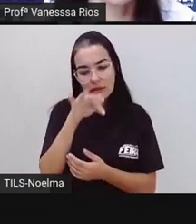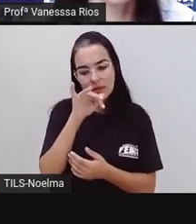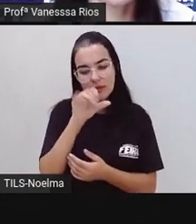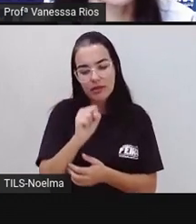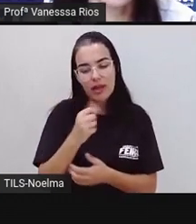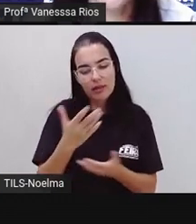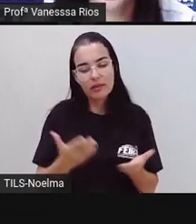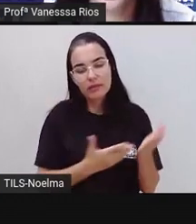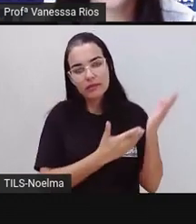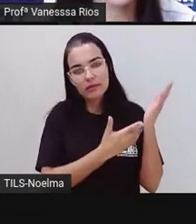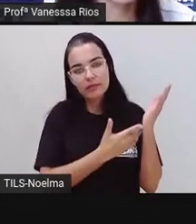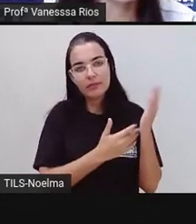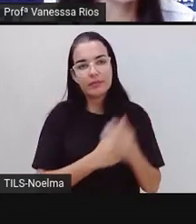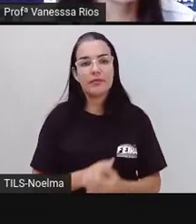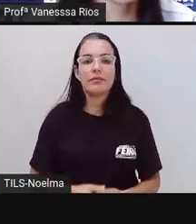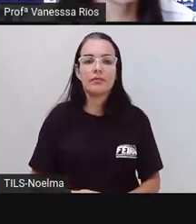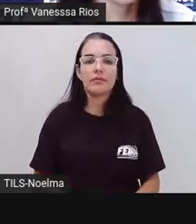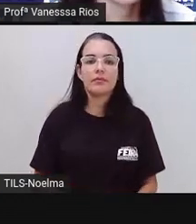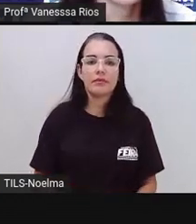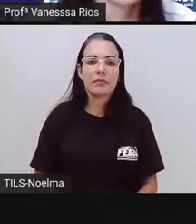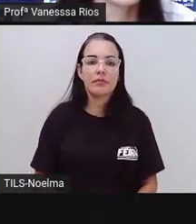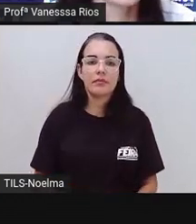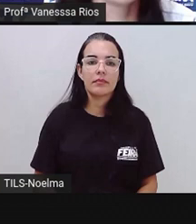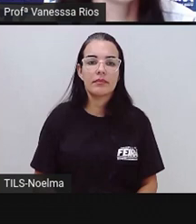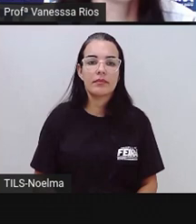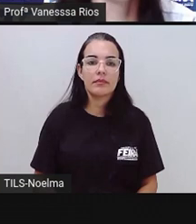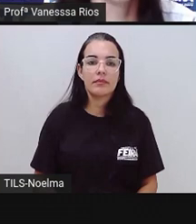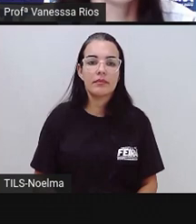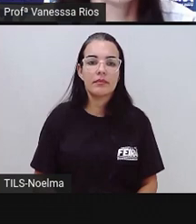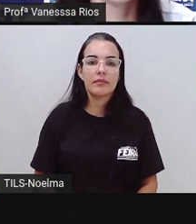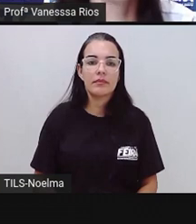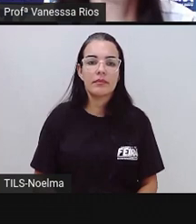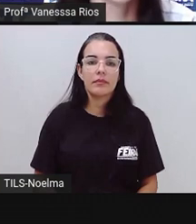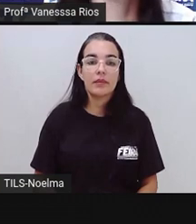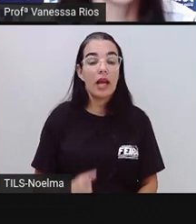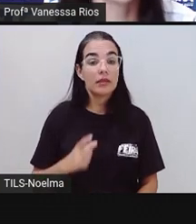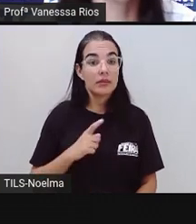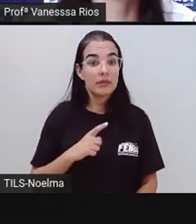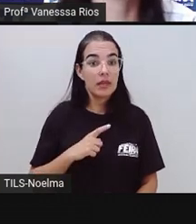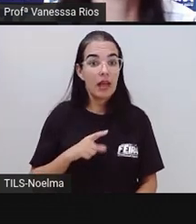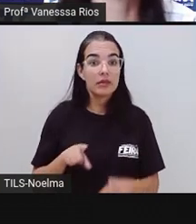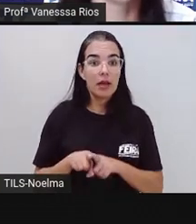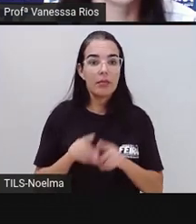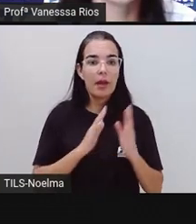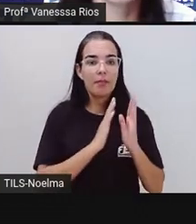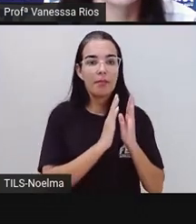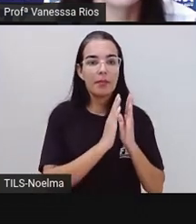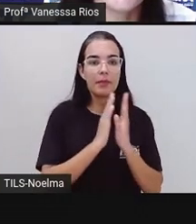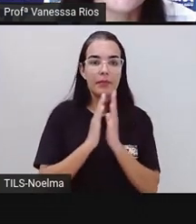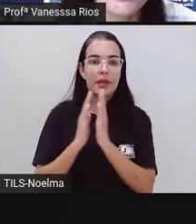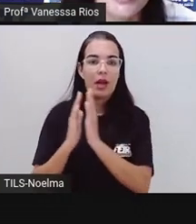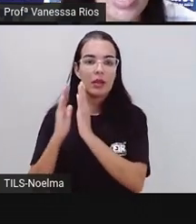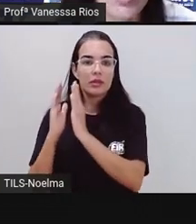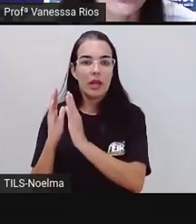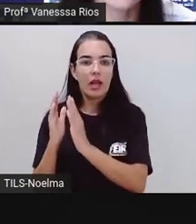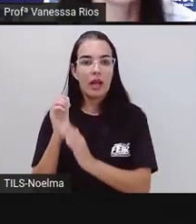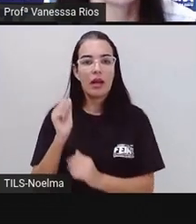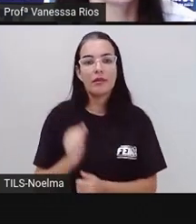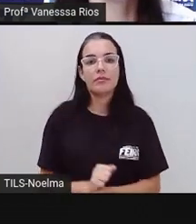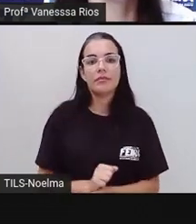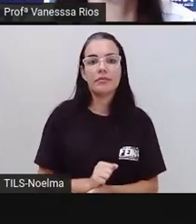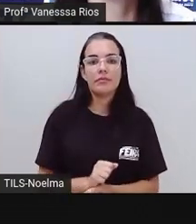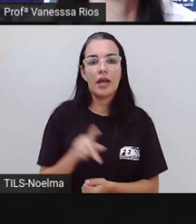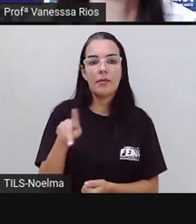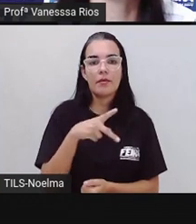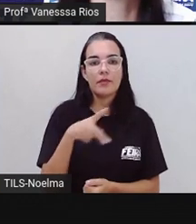feita. E aí possui também uma biblioteca, professora Raquel de Freitas Araújo,